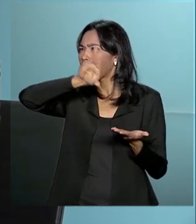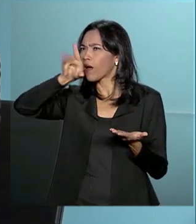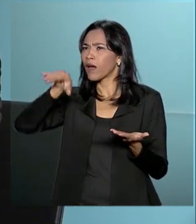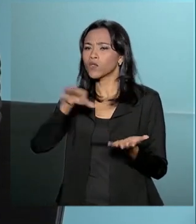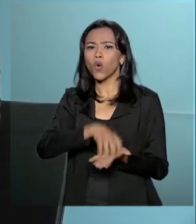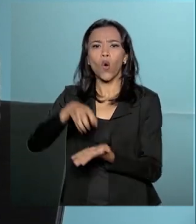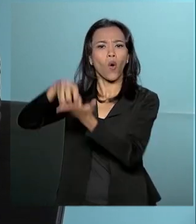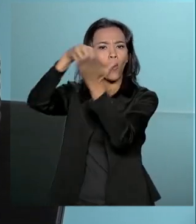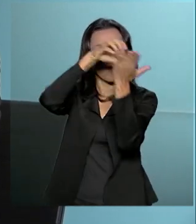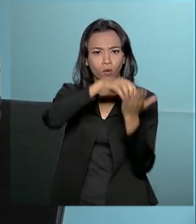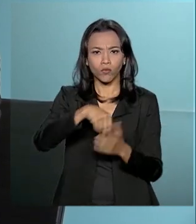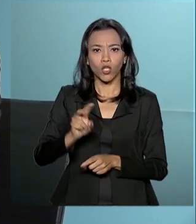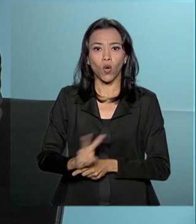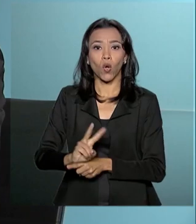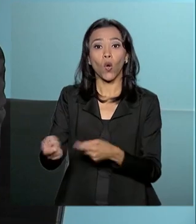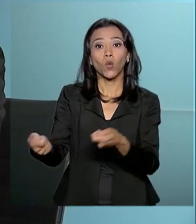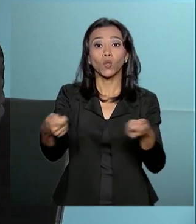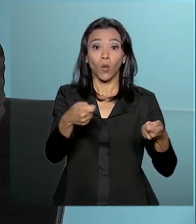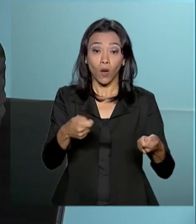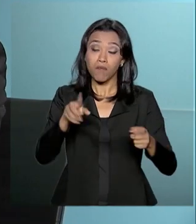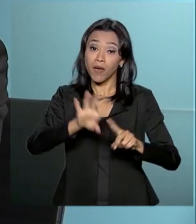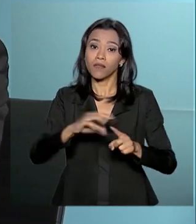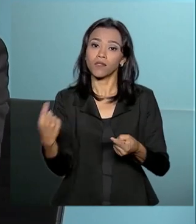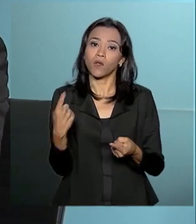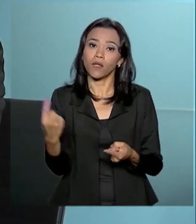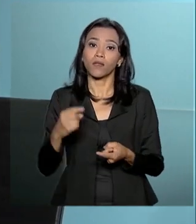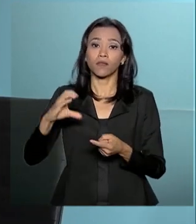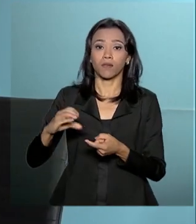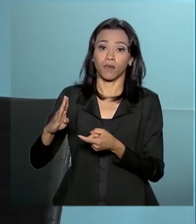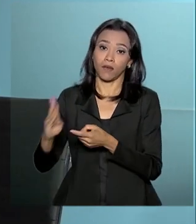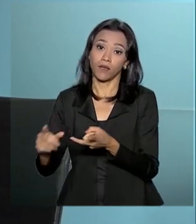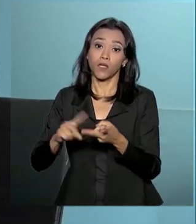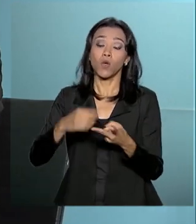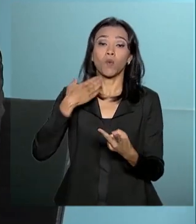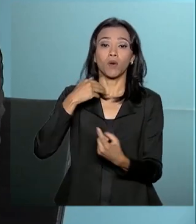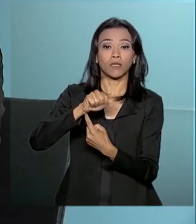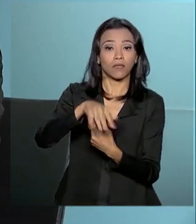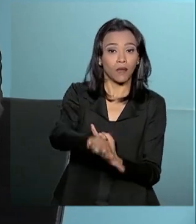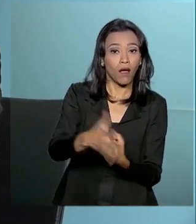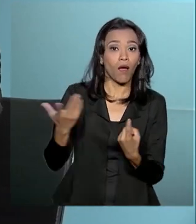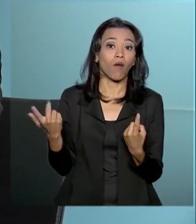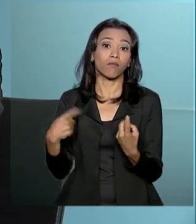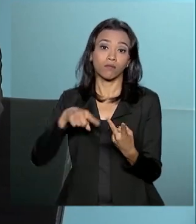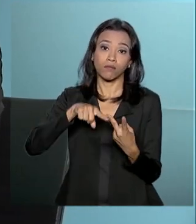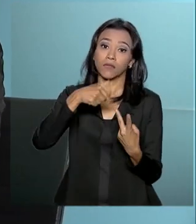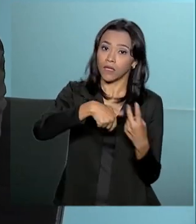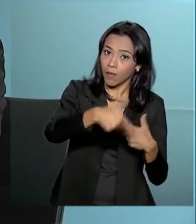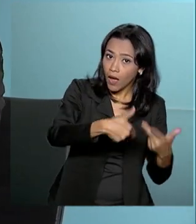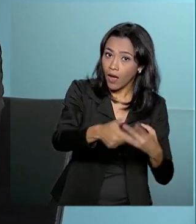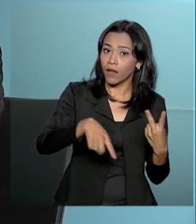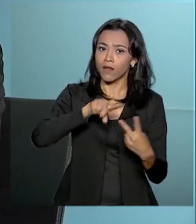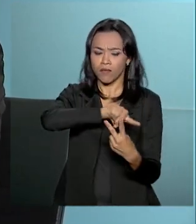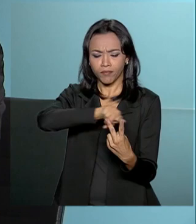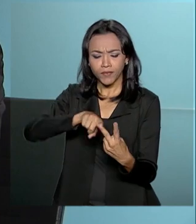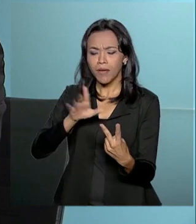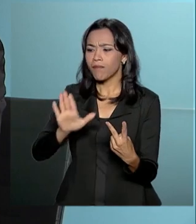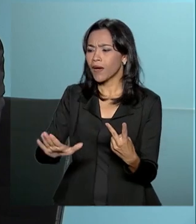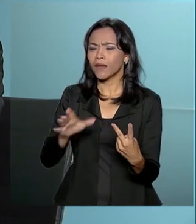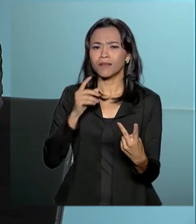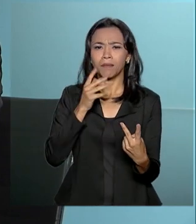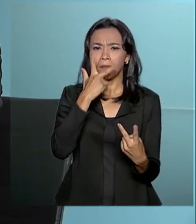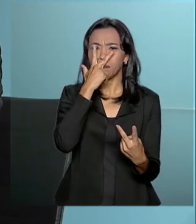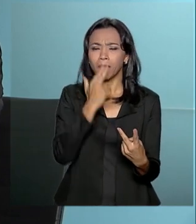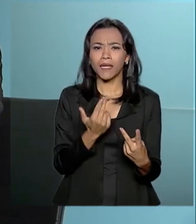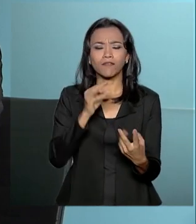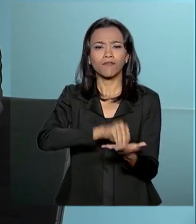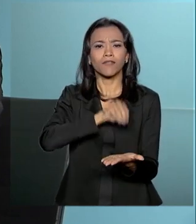atuam isoladamente. A CVM atua, o Banco Central atua, mas ninguém tem uma visão, a gente vê que o governo